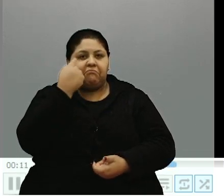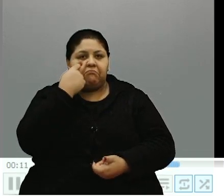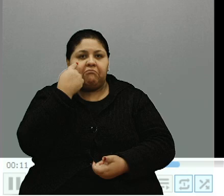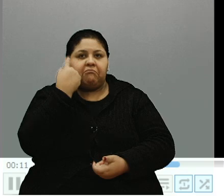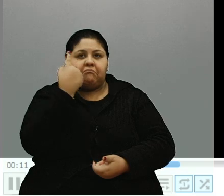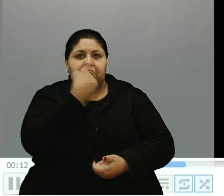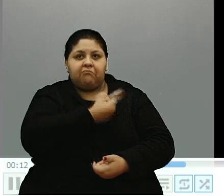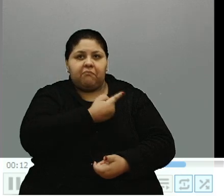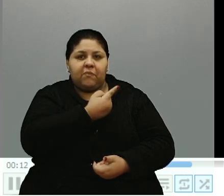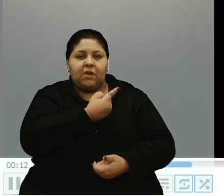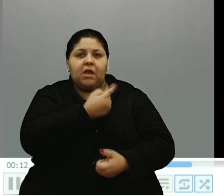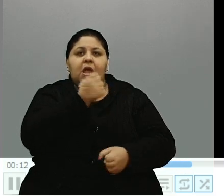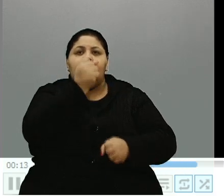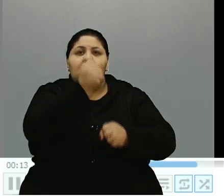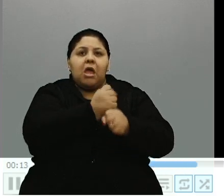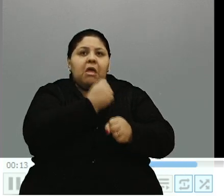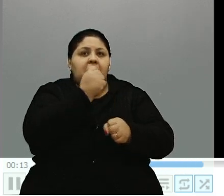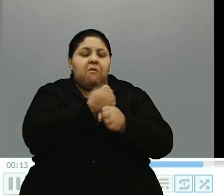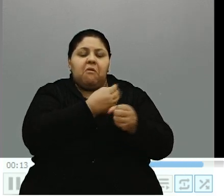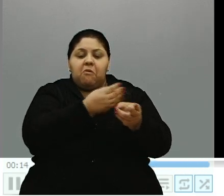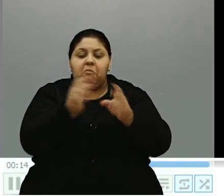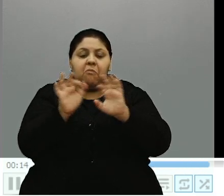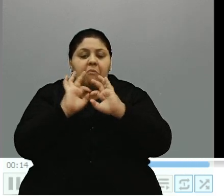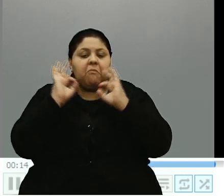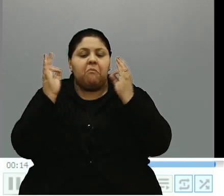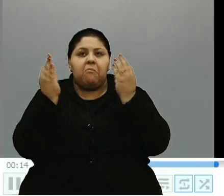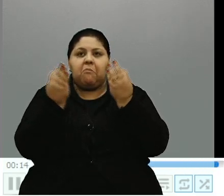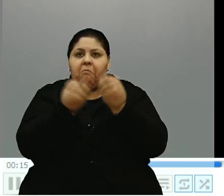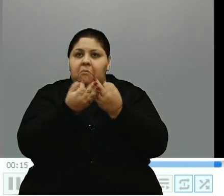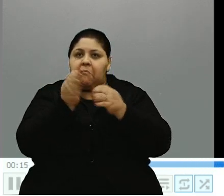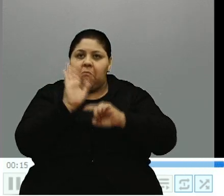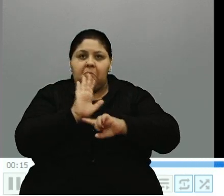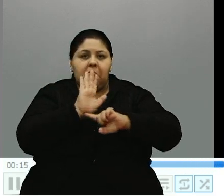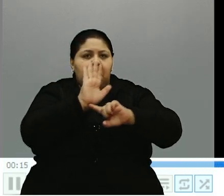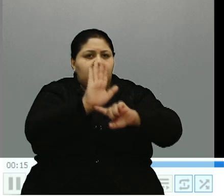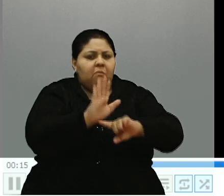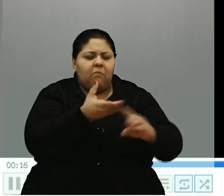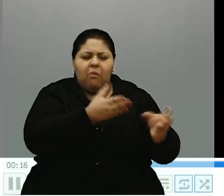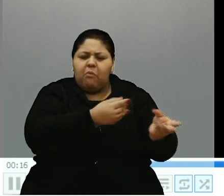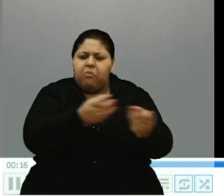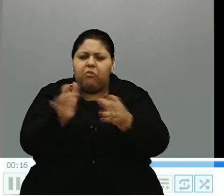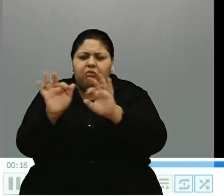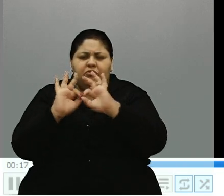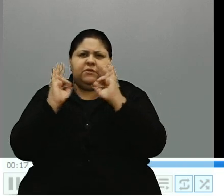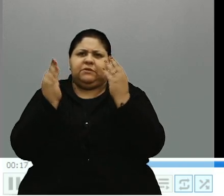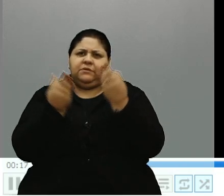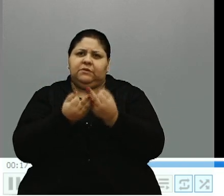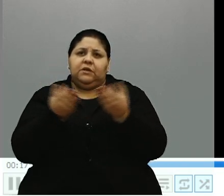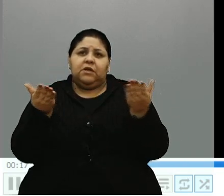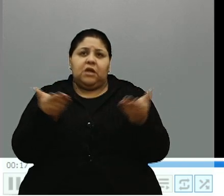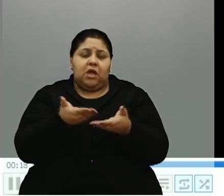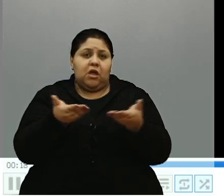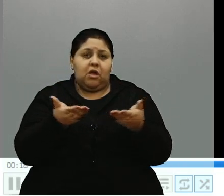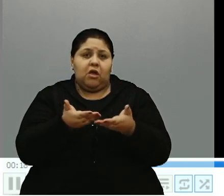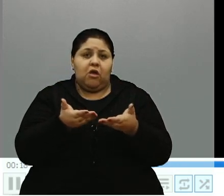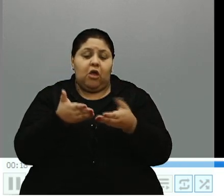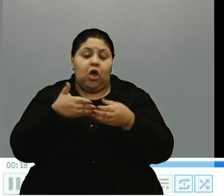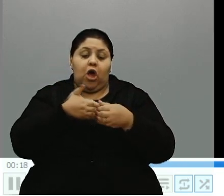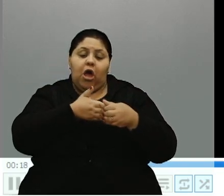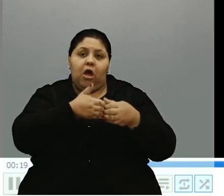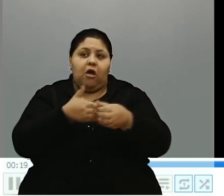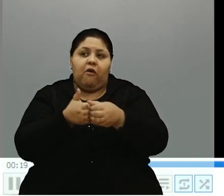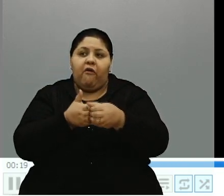com o banco, muitas famílias foram beneficiadas, centenas de famílias. Agora estamos acompanhando